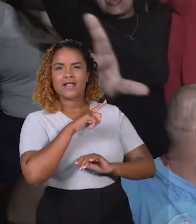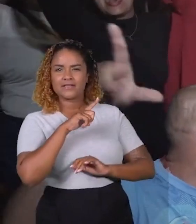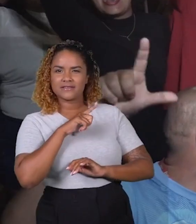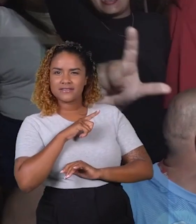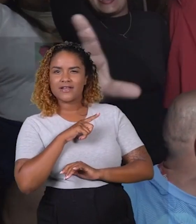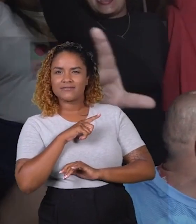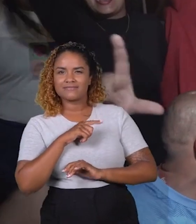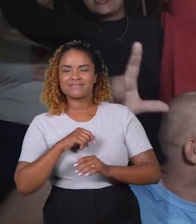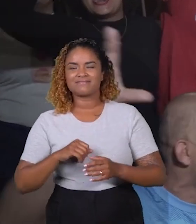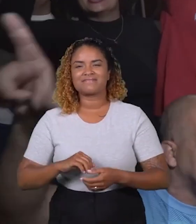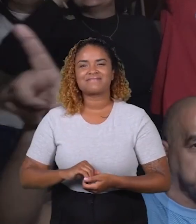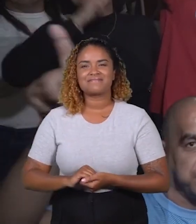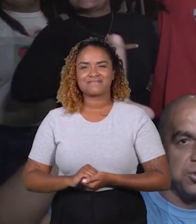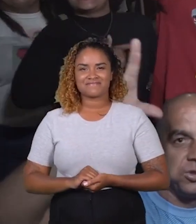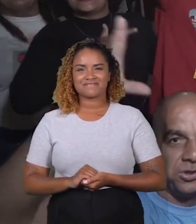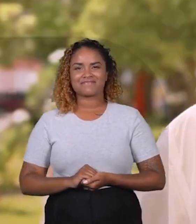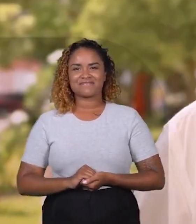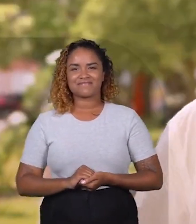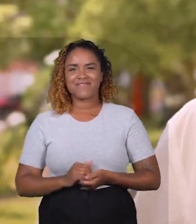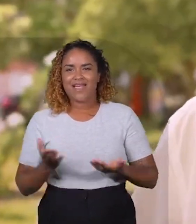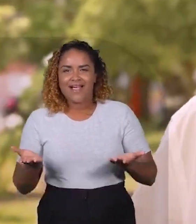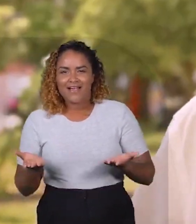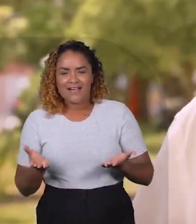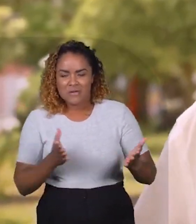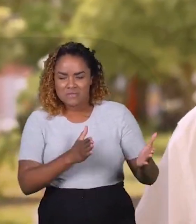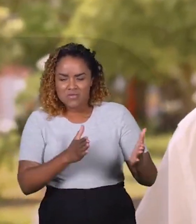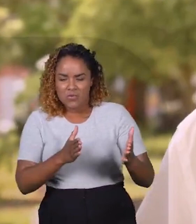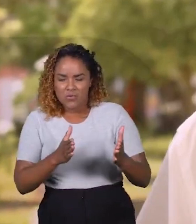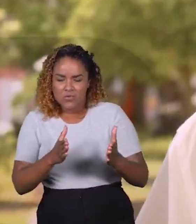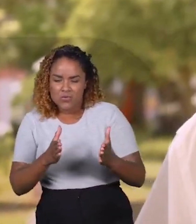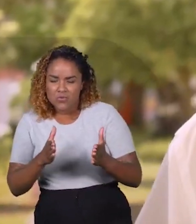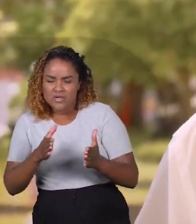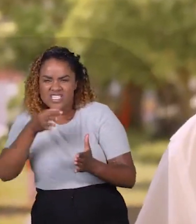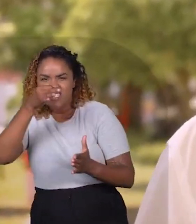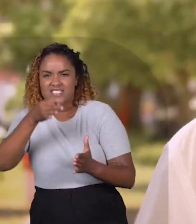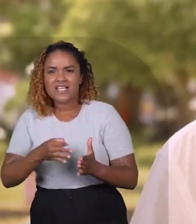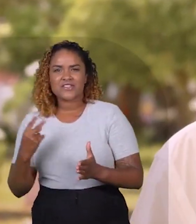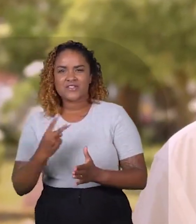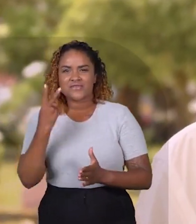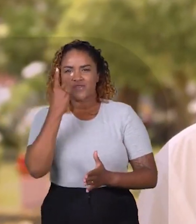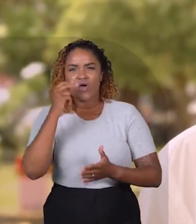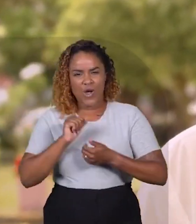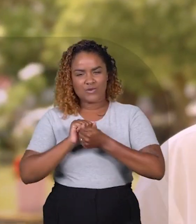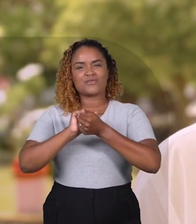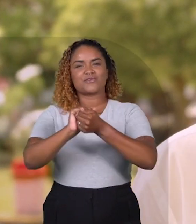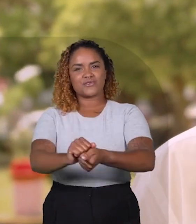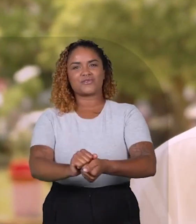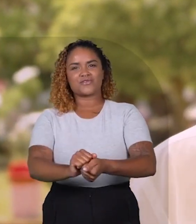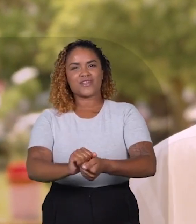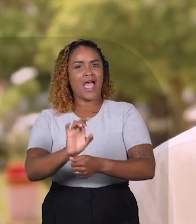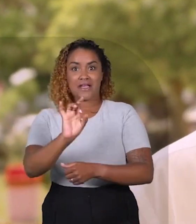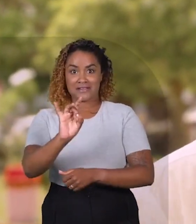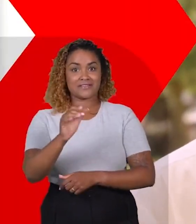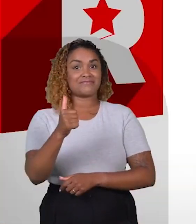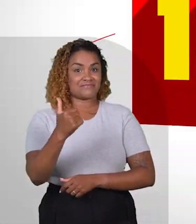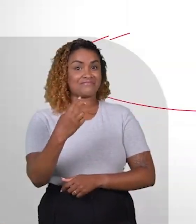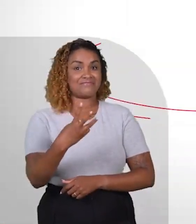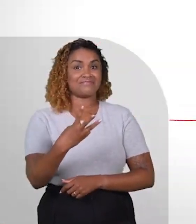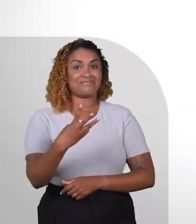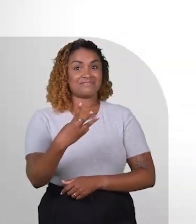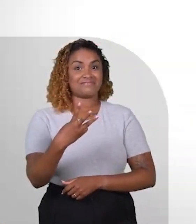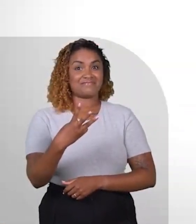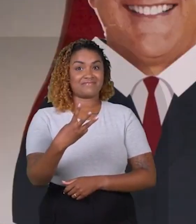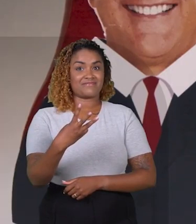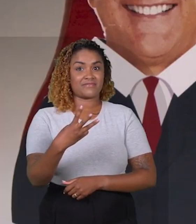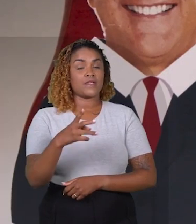pelo Instituto Real Time Big Data. Estamos no caminho da vitória. Vamos juntos, Sergipe. Agora é só 13.